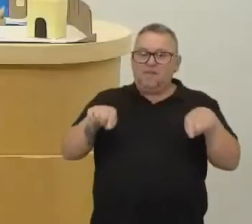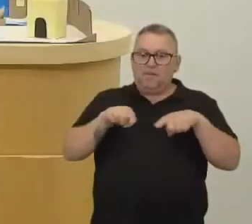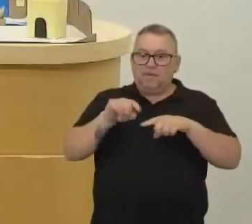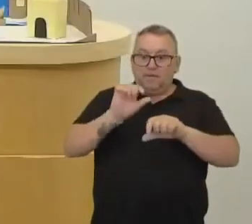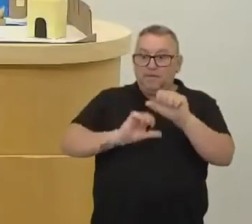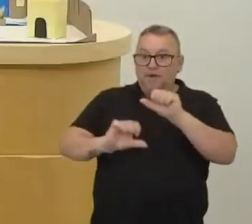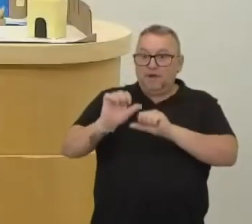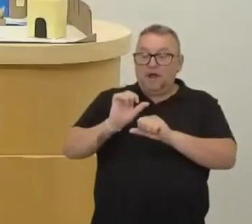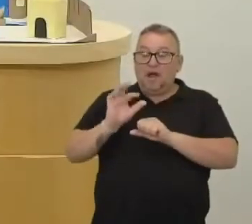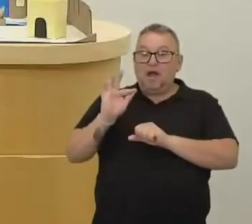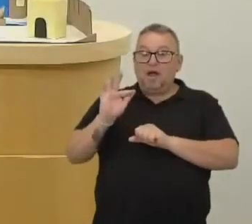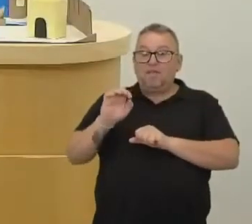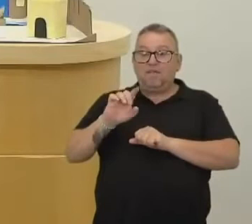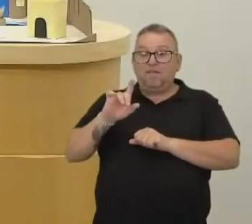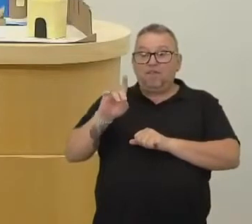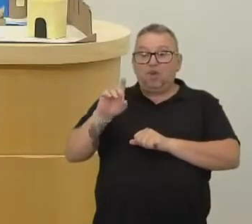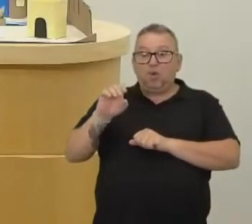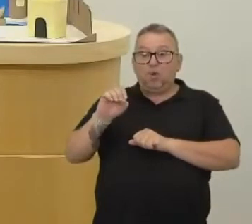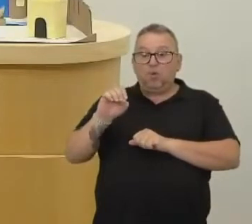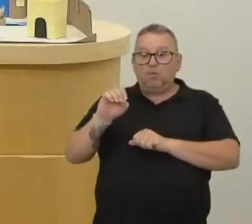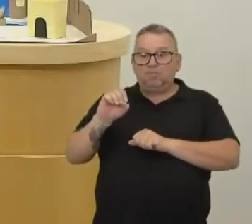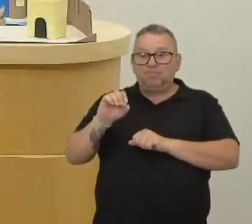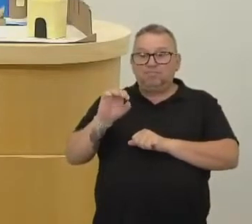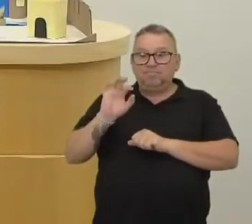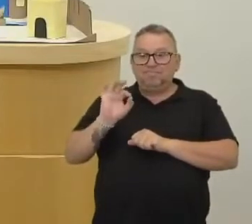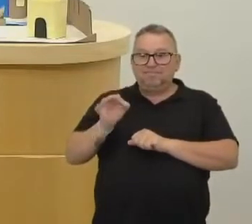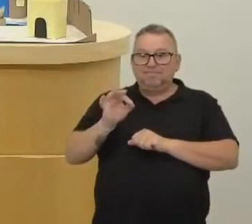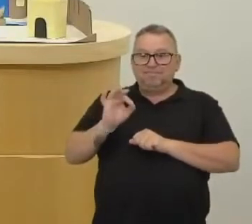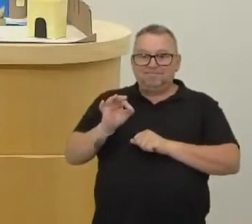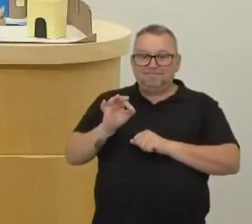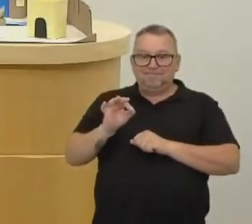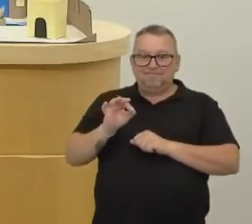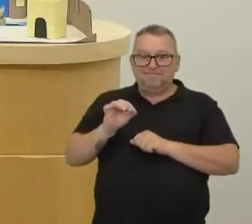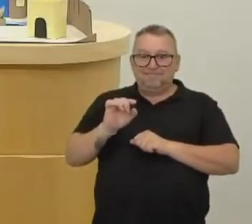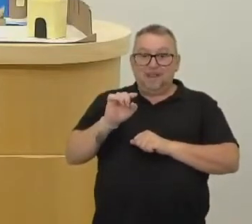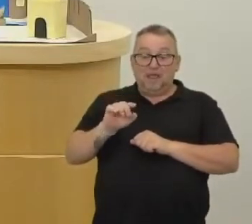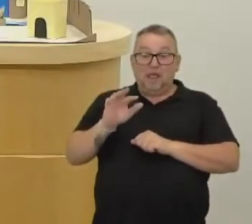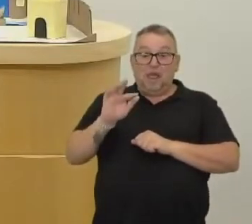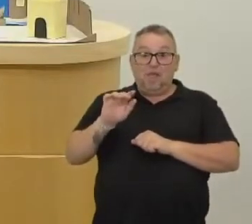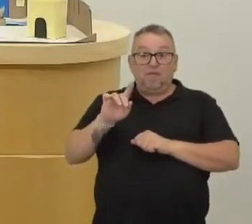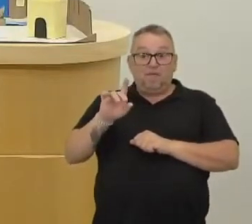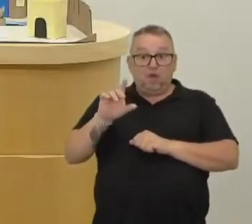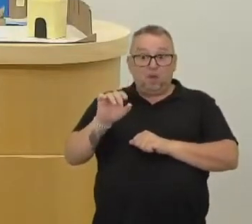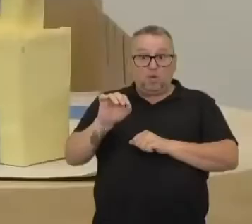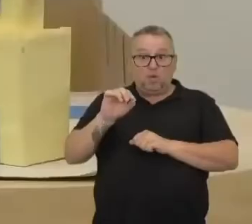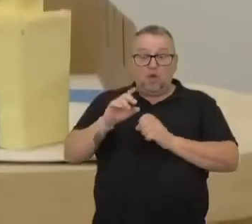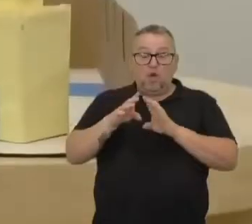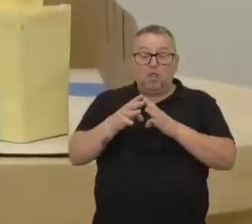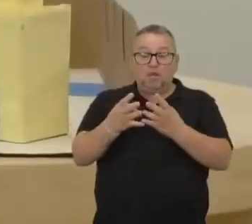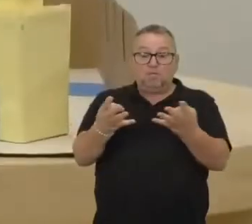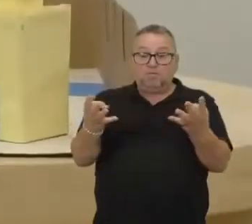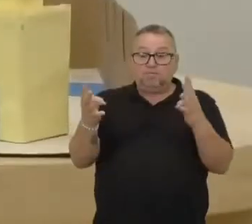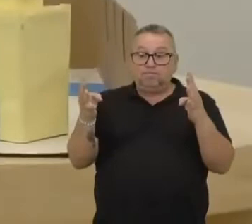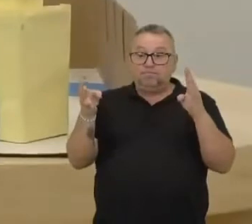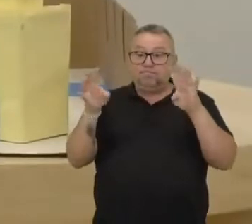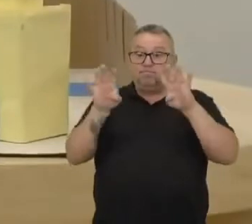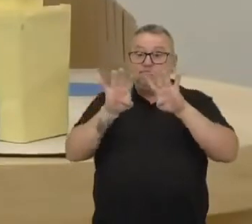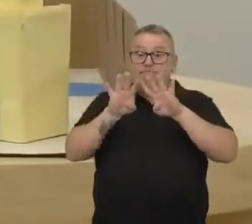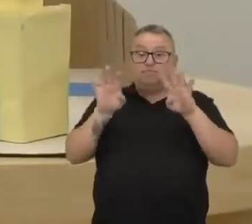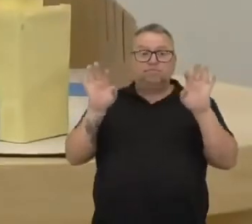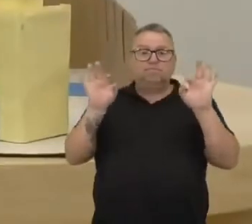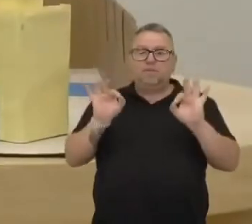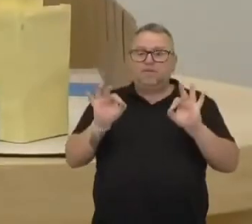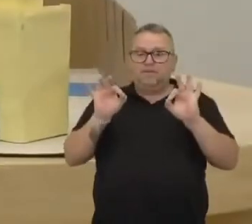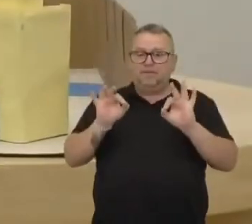transformou num feudo, certo? Ó, esse feudo, ele é todo murado em volta. Ele tem muro tudinho.